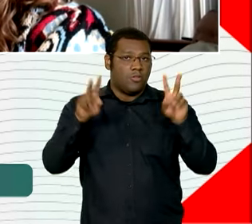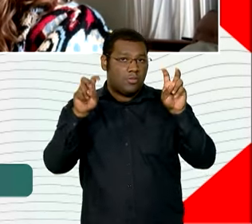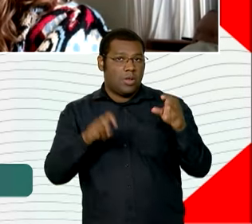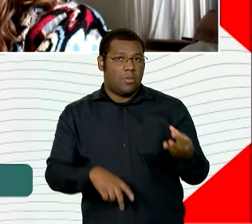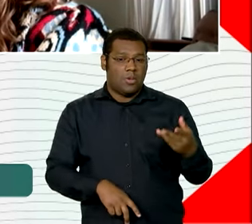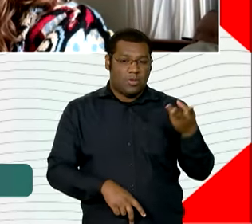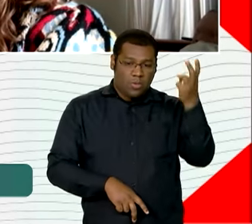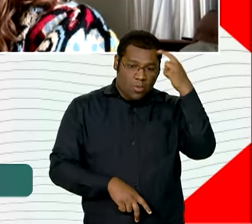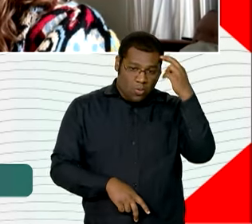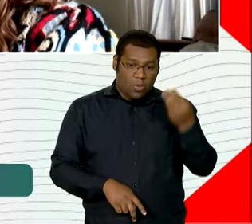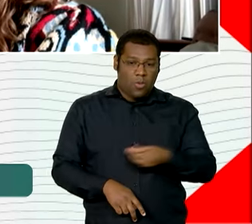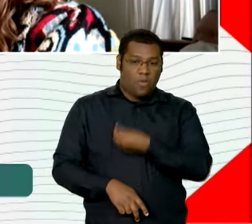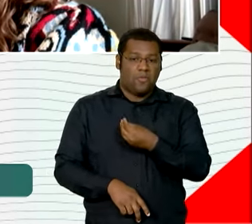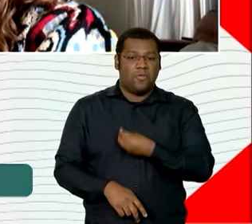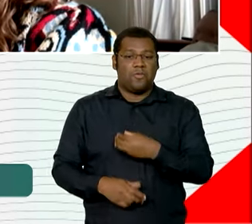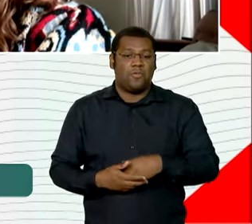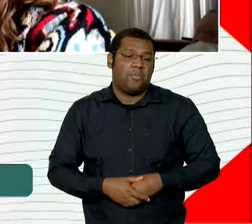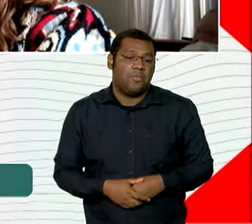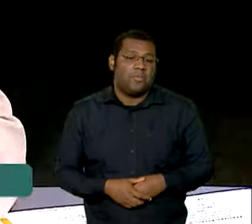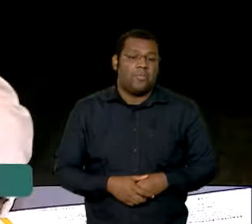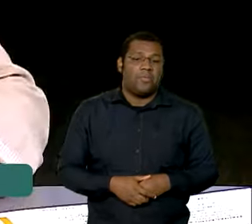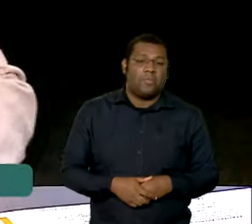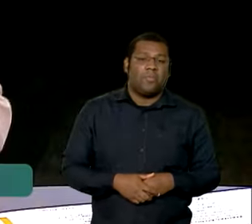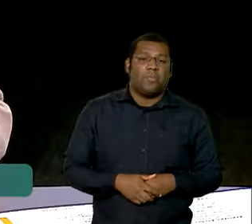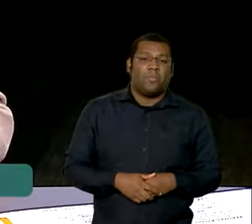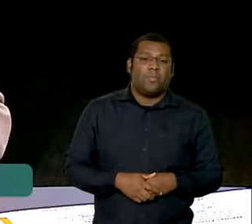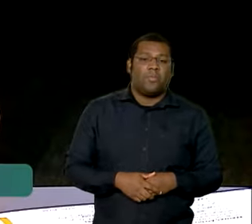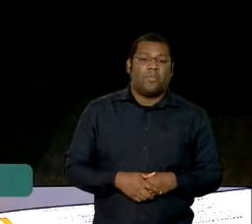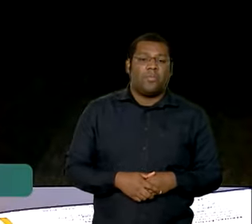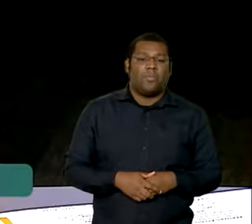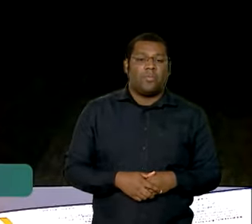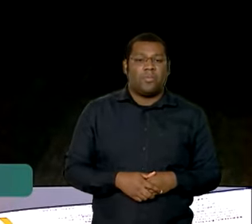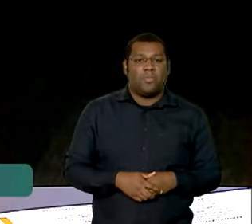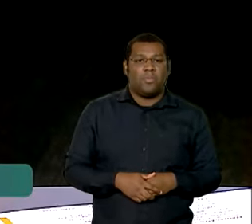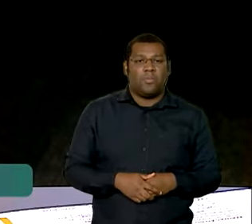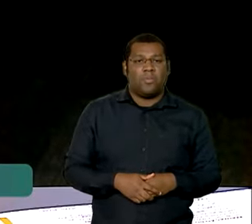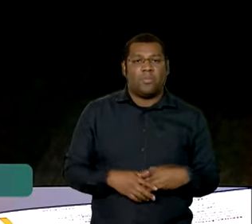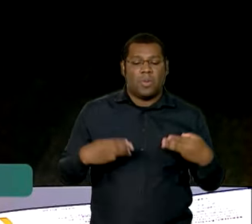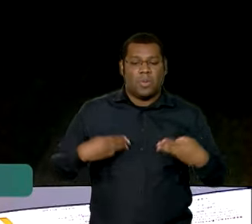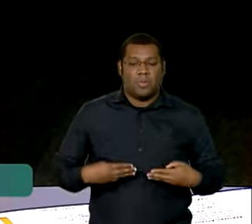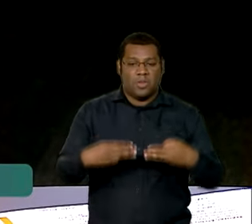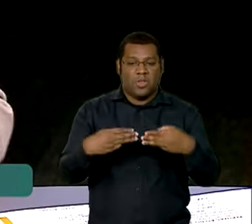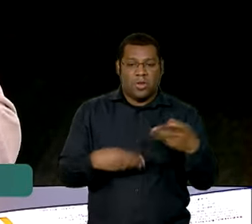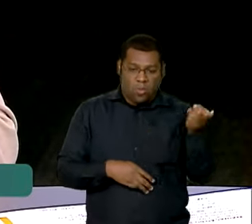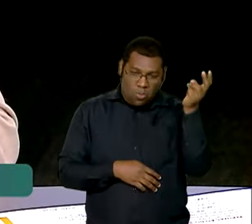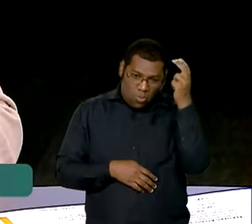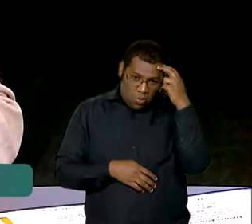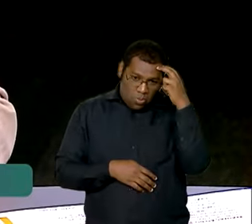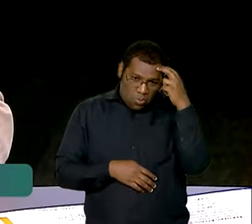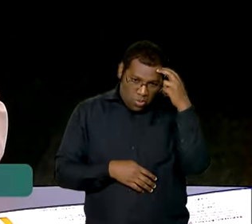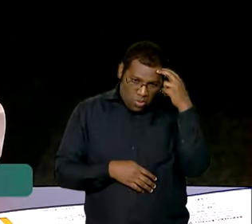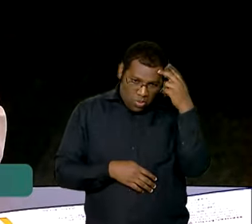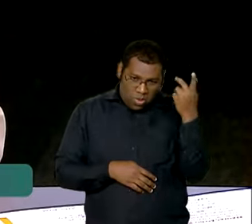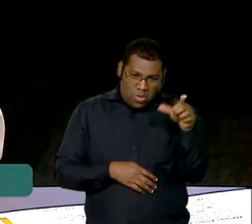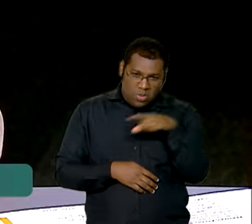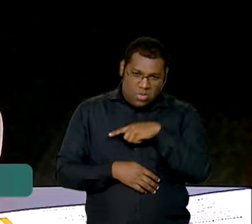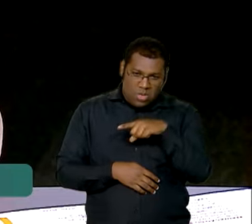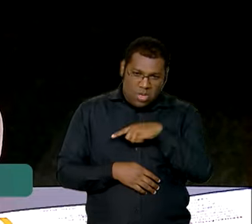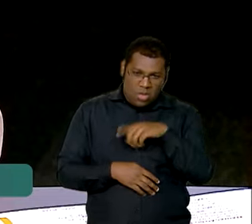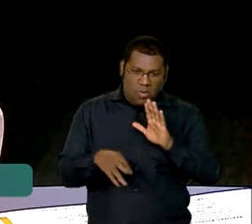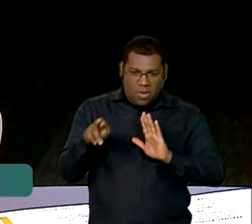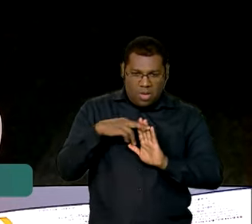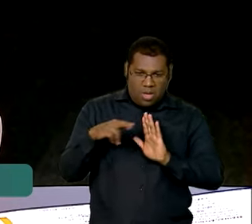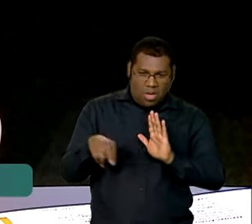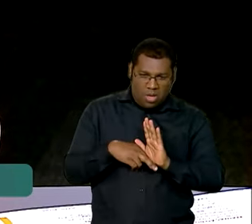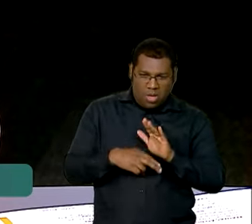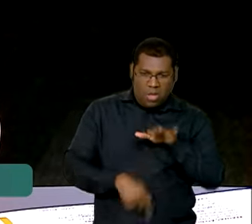Embutida, ela vai ser... A maneira de gerir ela, o Ministério da Cultura tem a instrução normativa